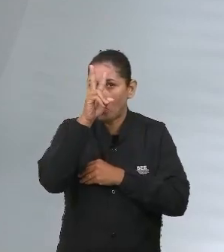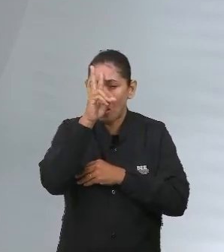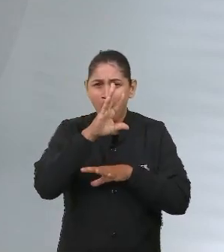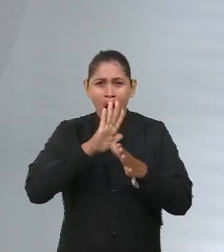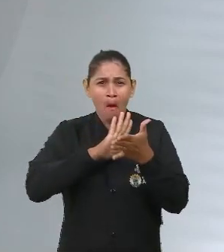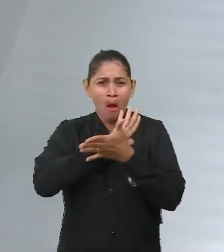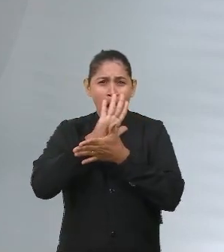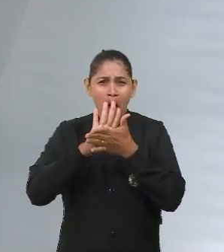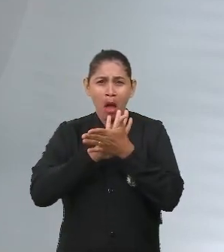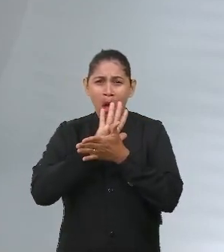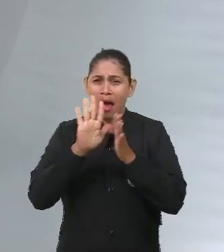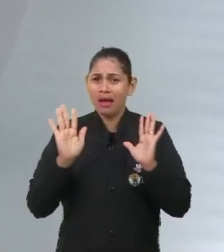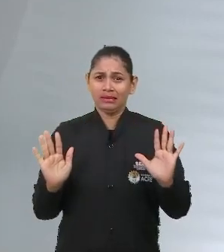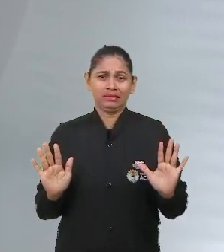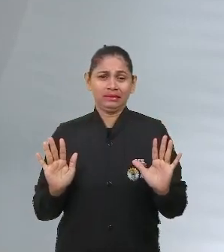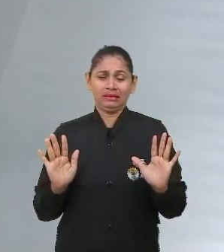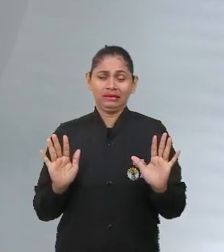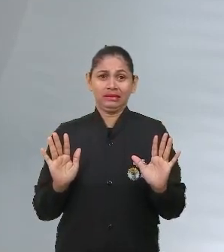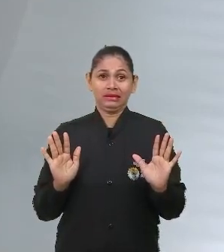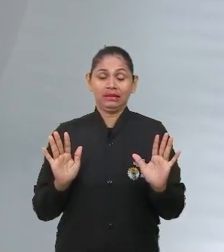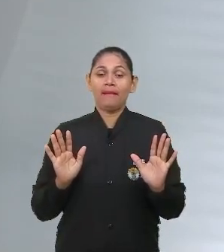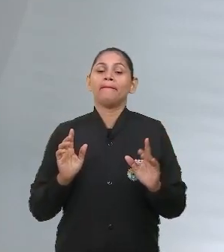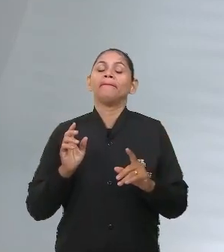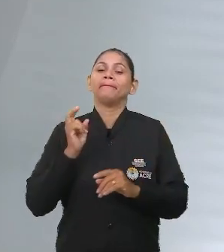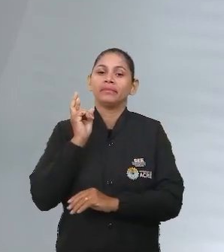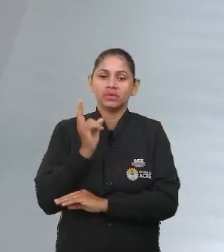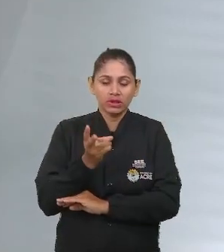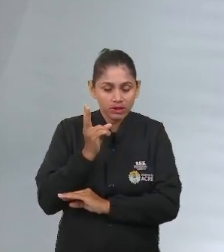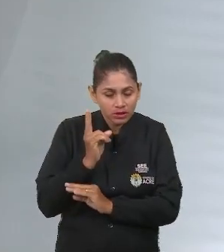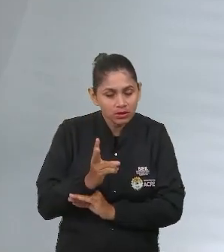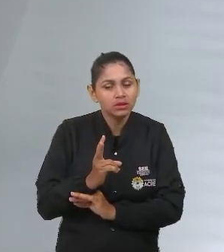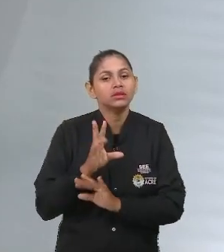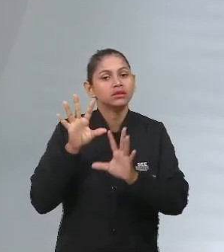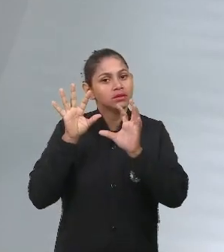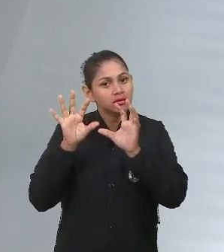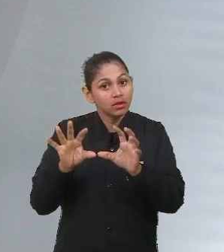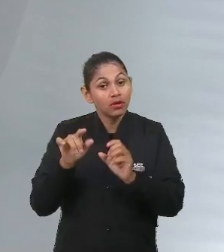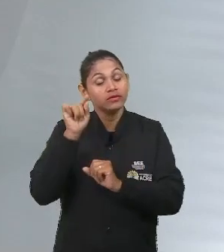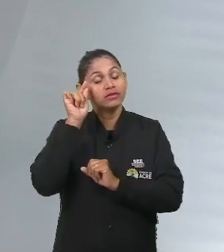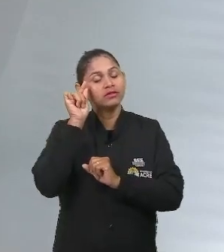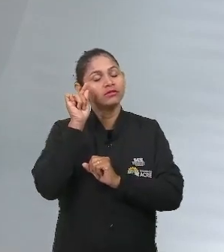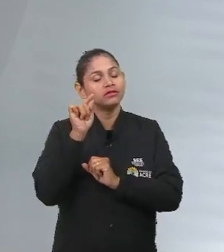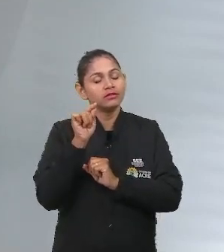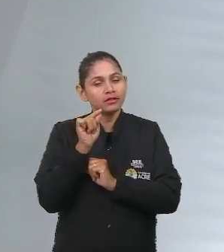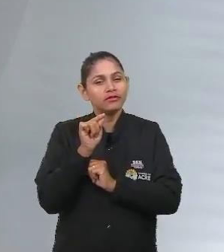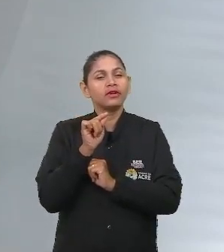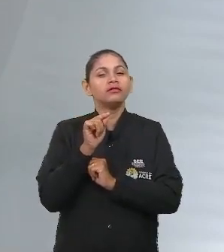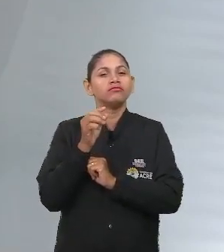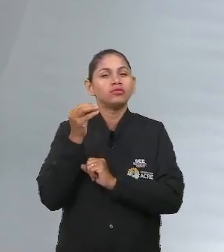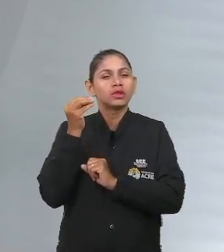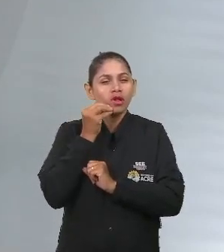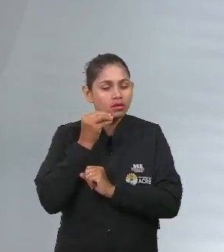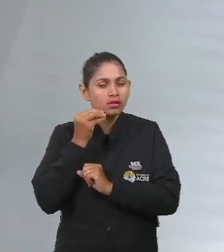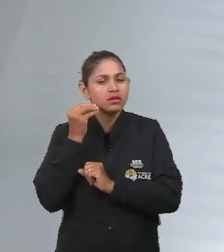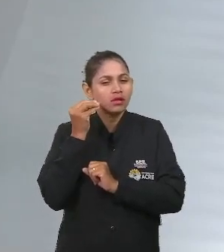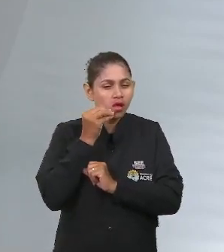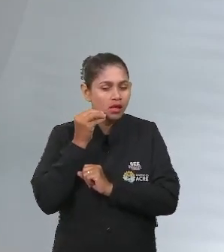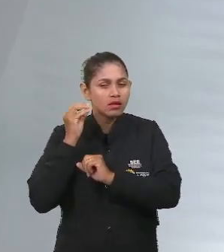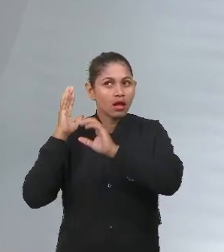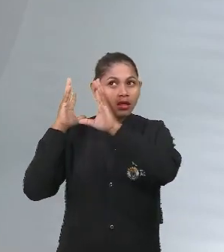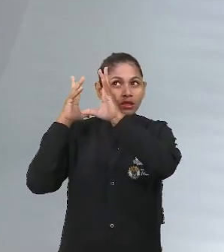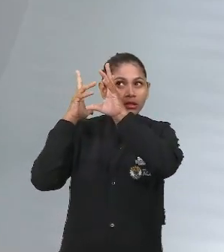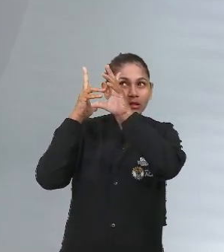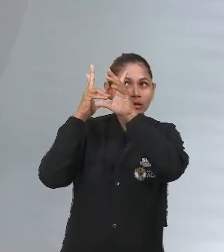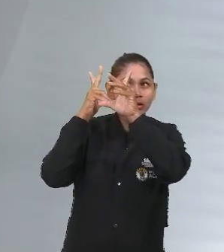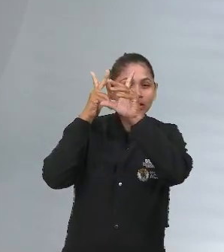nada. Mas, mesmo acontecendo isso, você vai fazer um exercício de relembrar o seu conhecimento de mundo, o seu